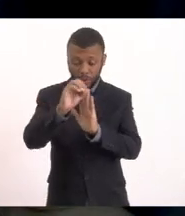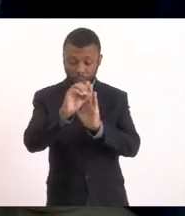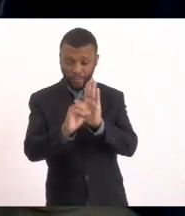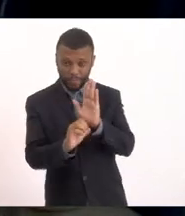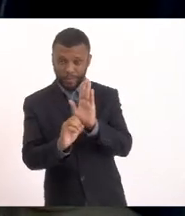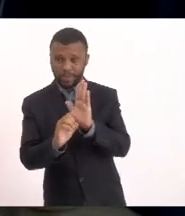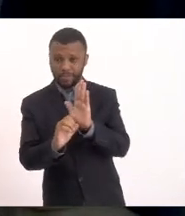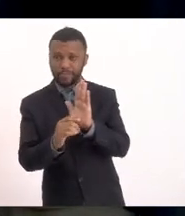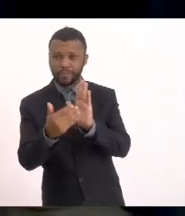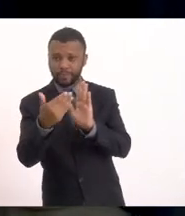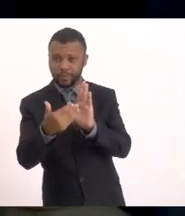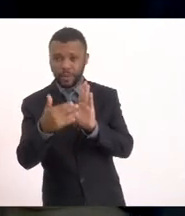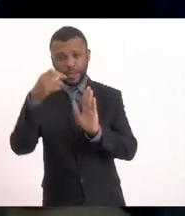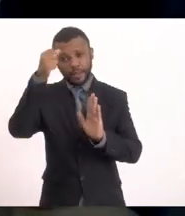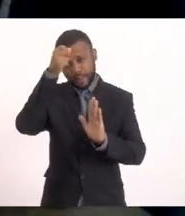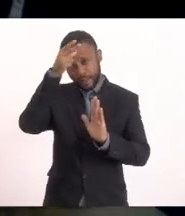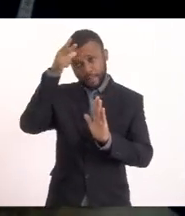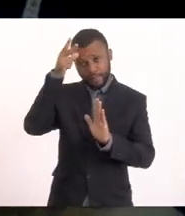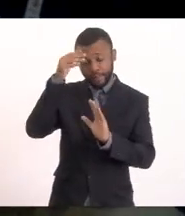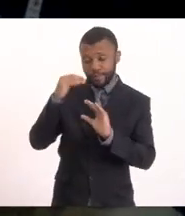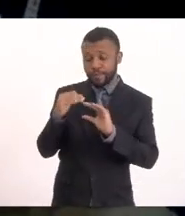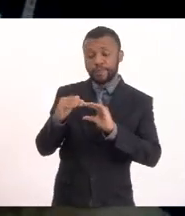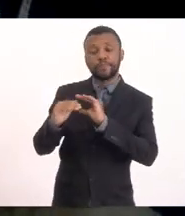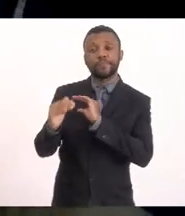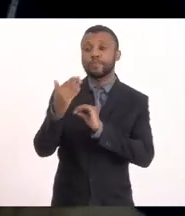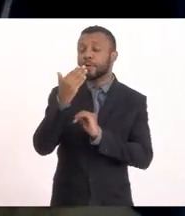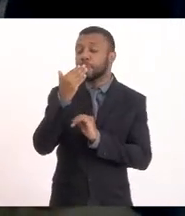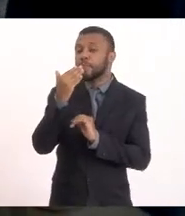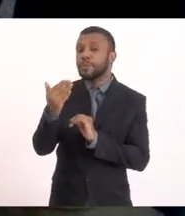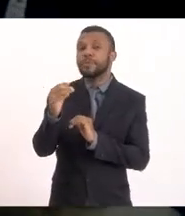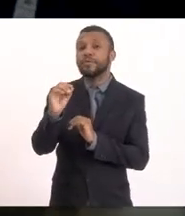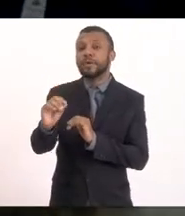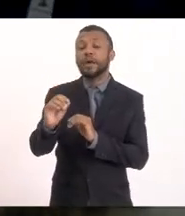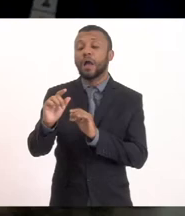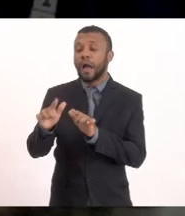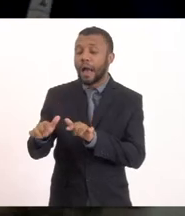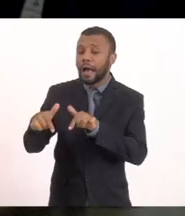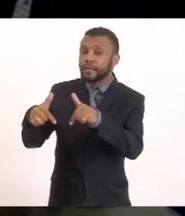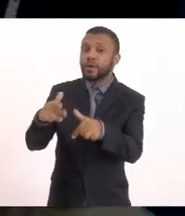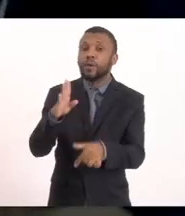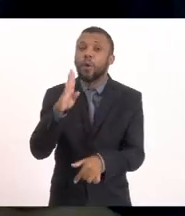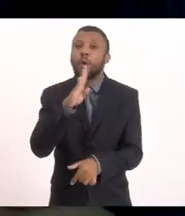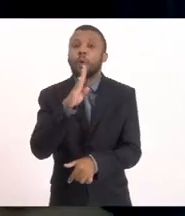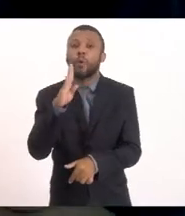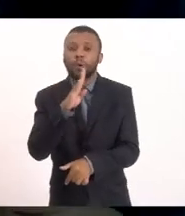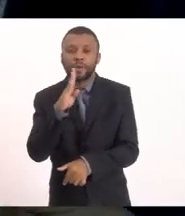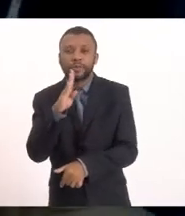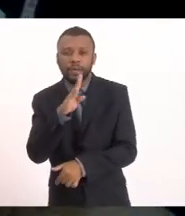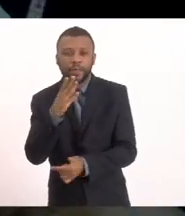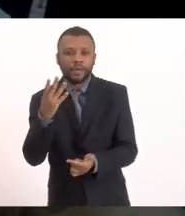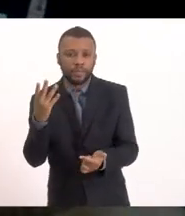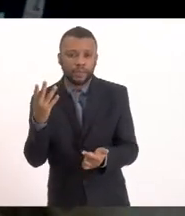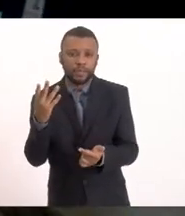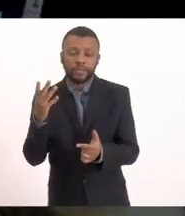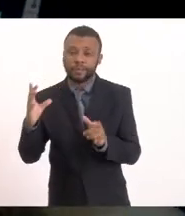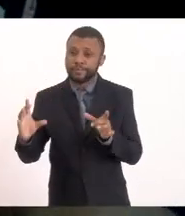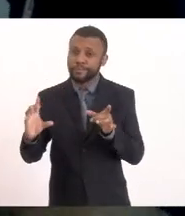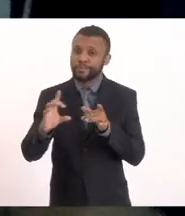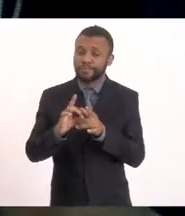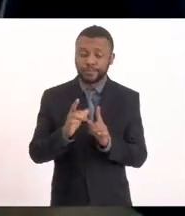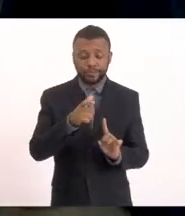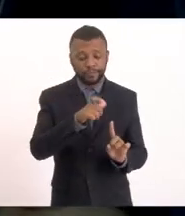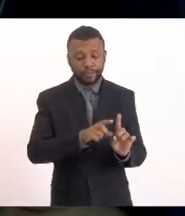Prefeitura Solicitando a intervenção urgente Por meio do secretário